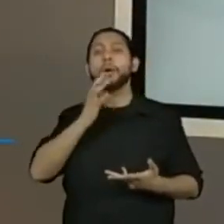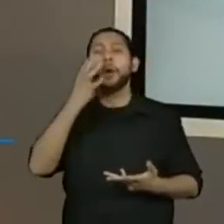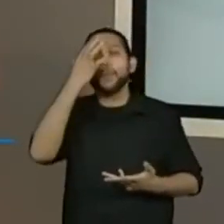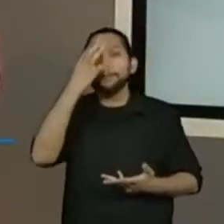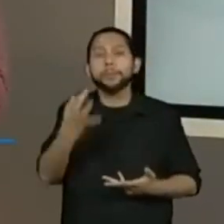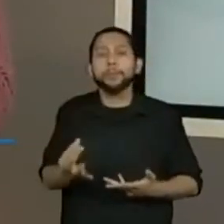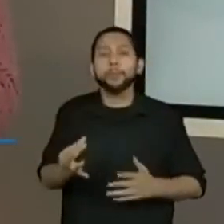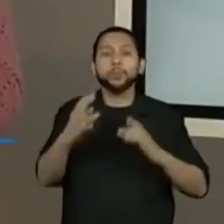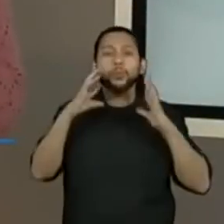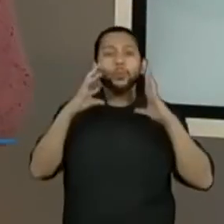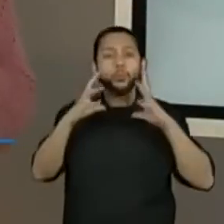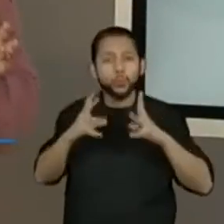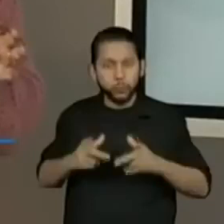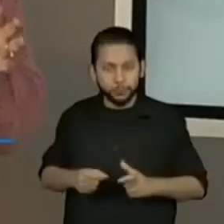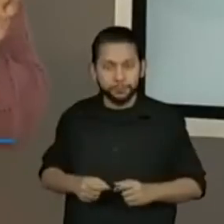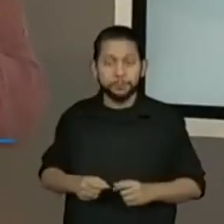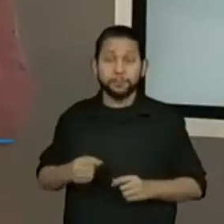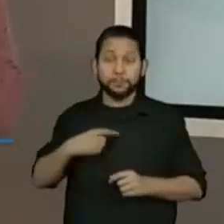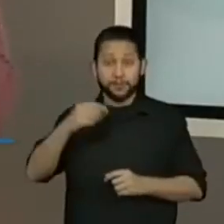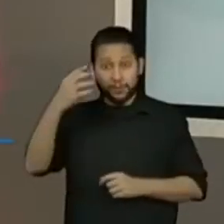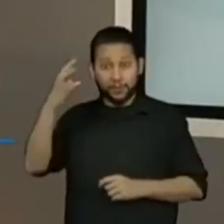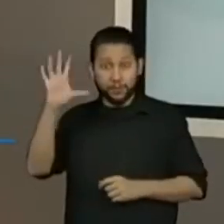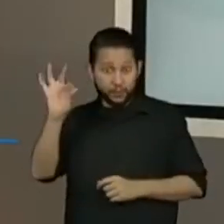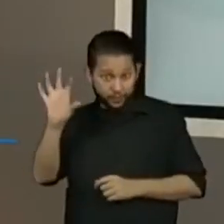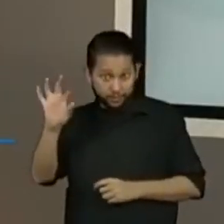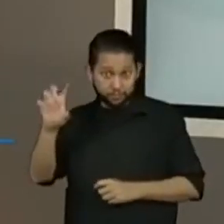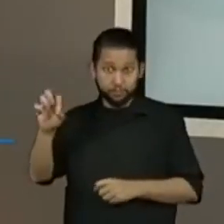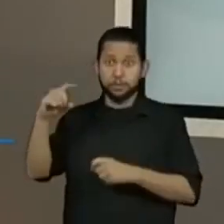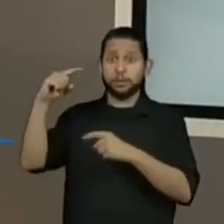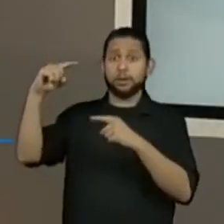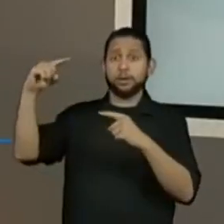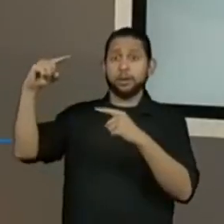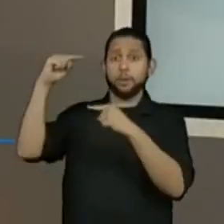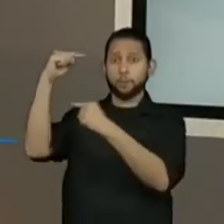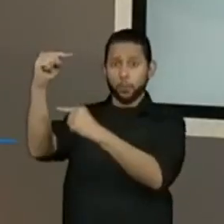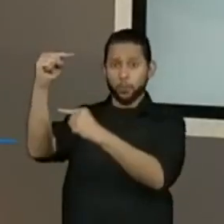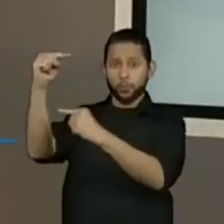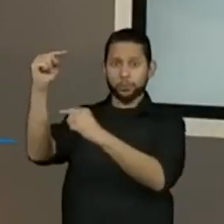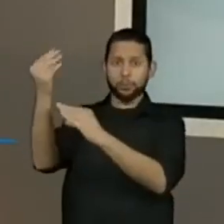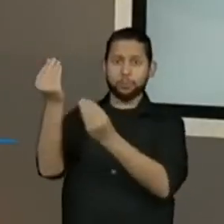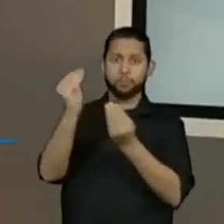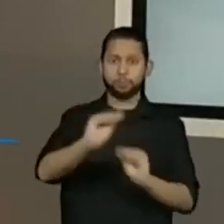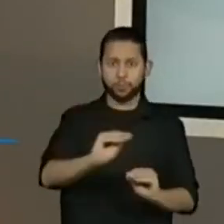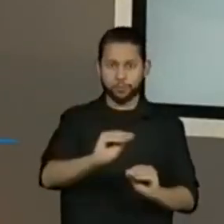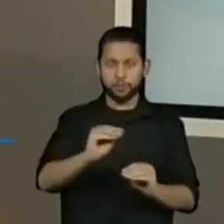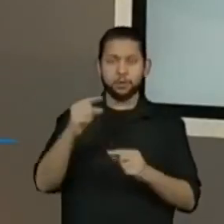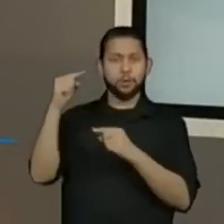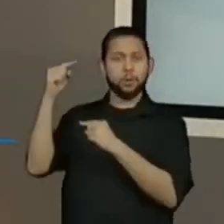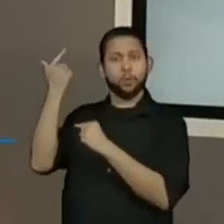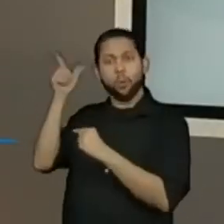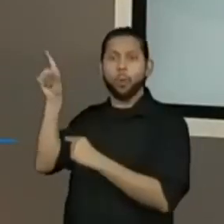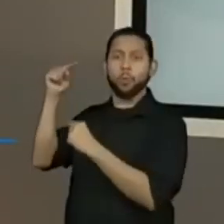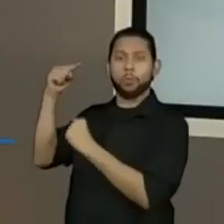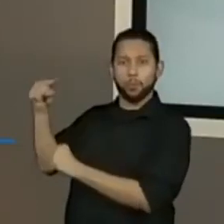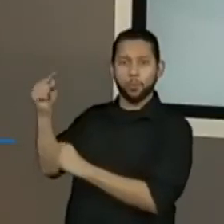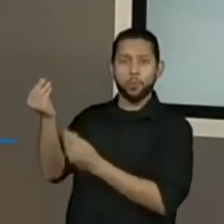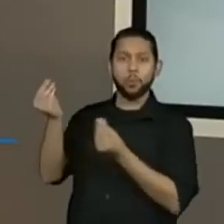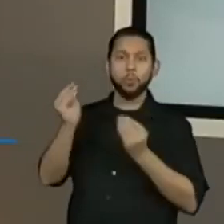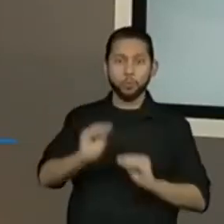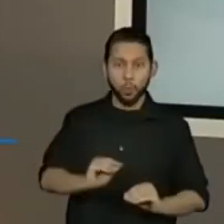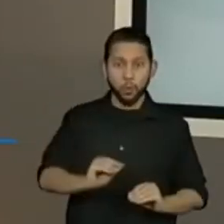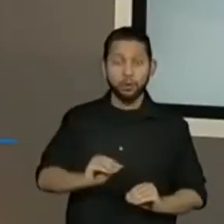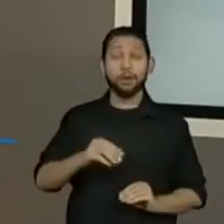Nós retiramos um trecho de cada uma para a gente poder completar e vamos ter palavras entre parênteses.